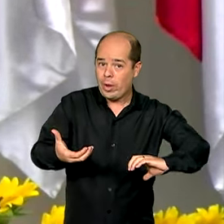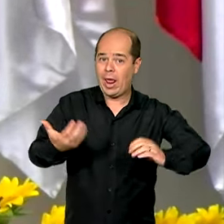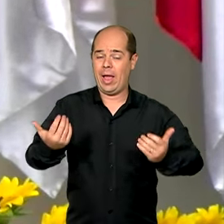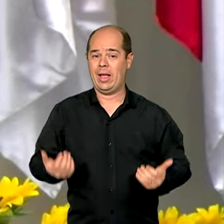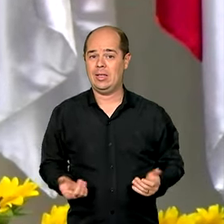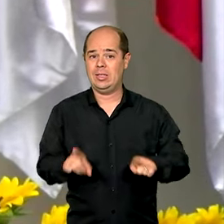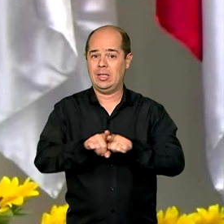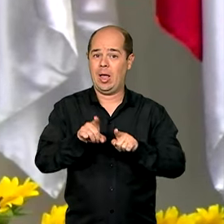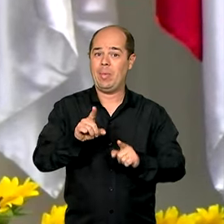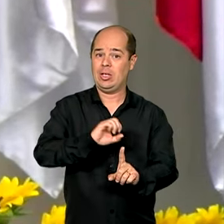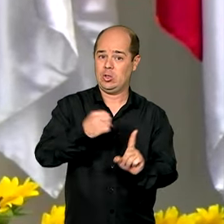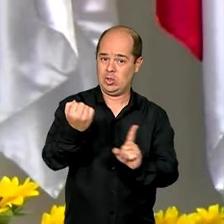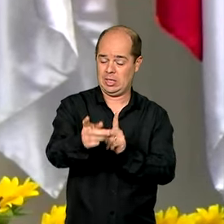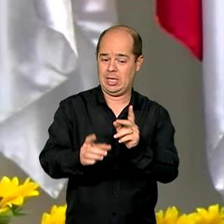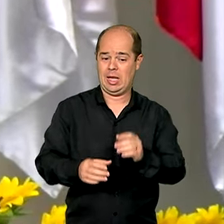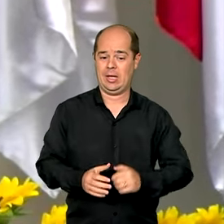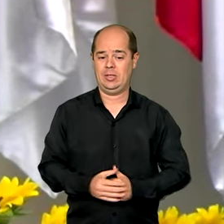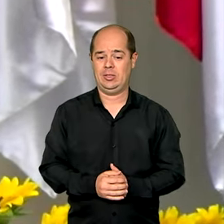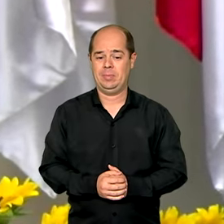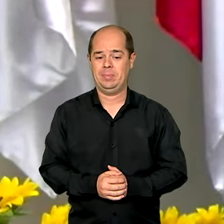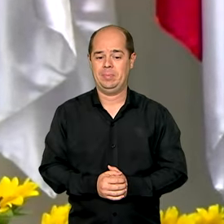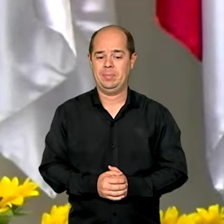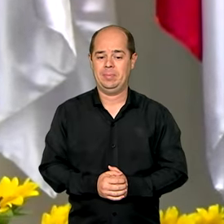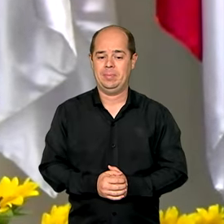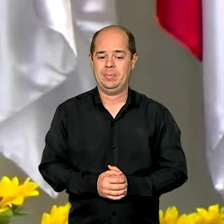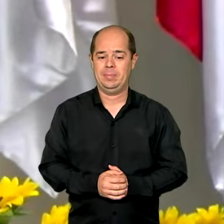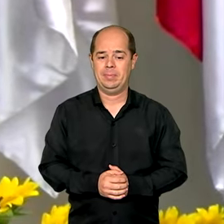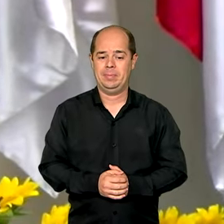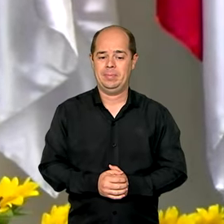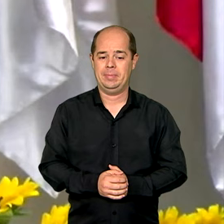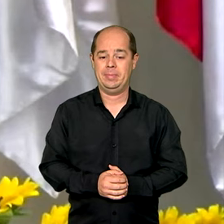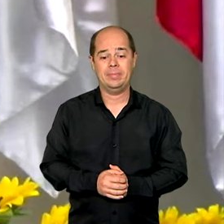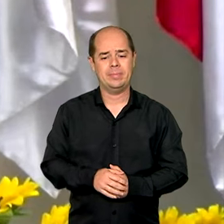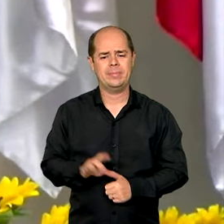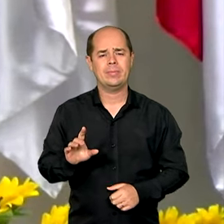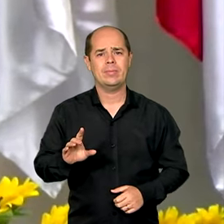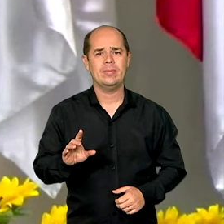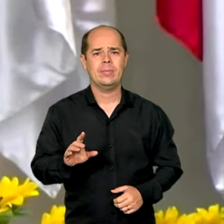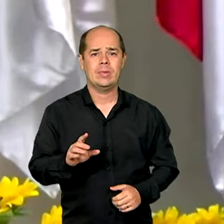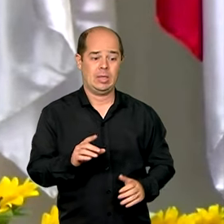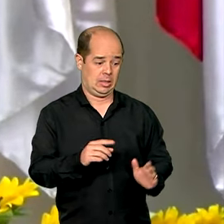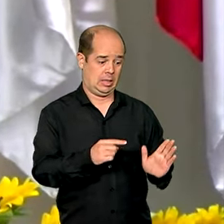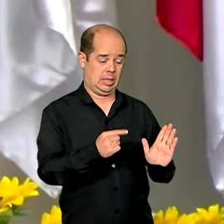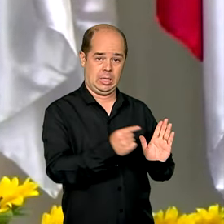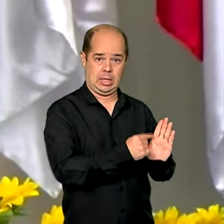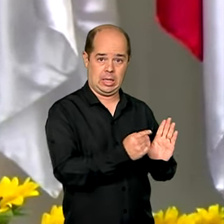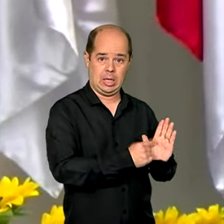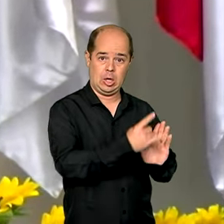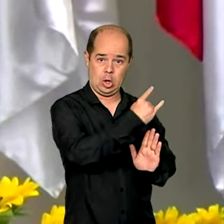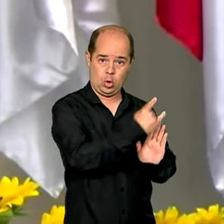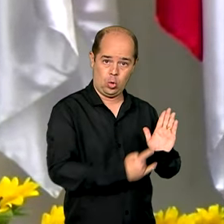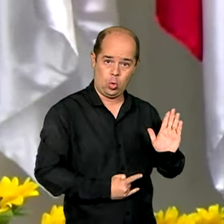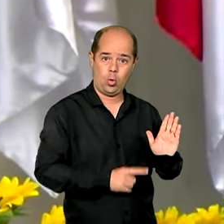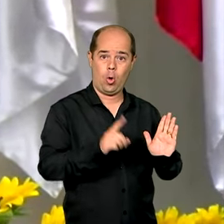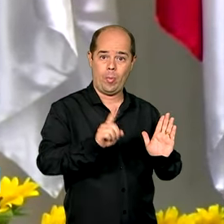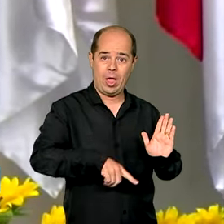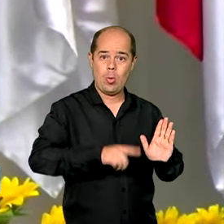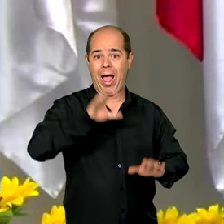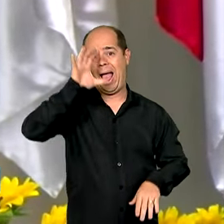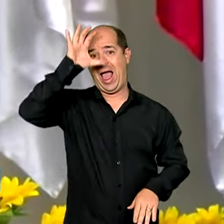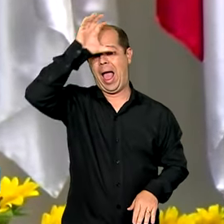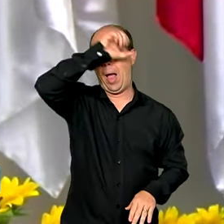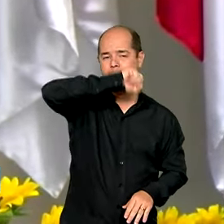nossas lições aprendidas, sobretudo as lições tiradas do genocídio, da destrução